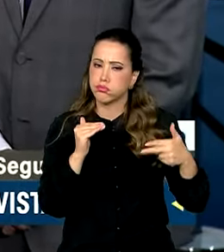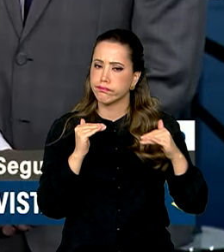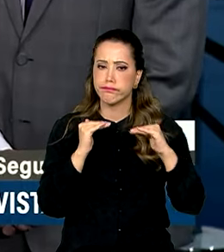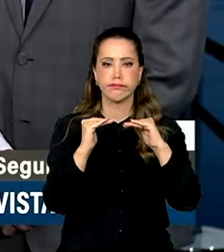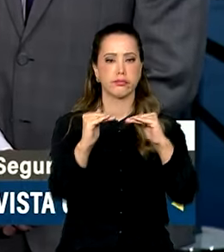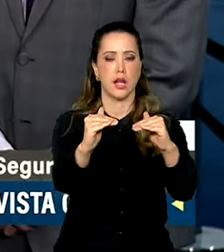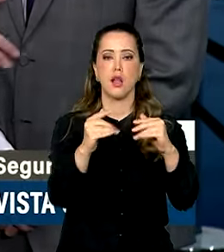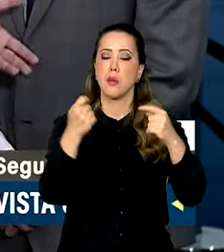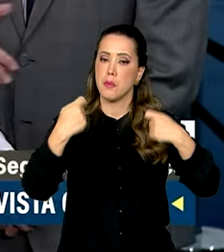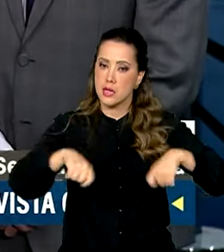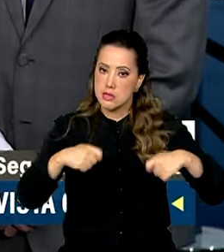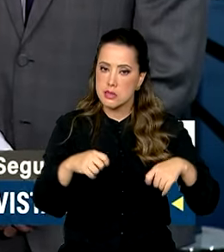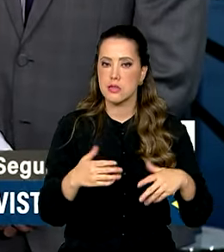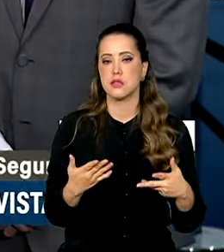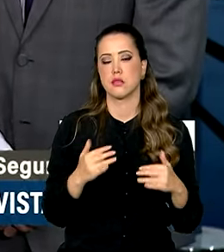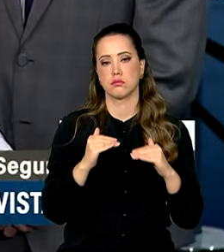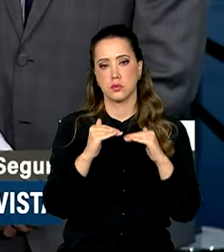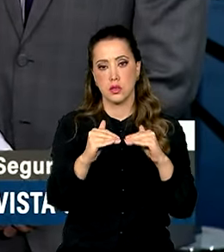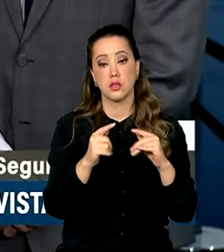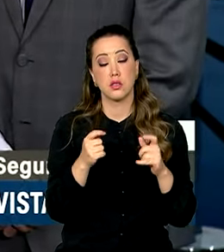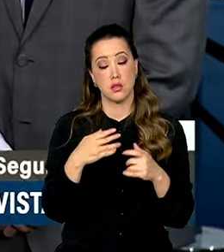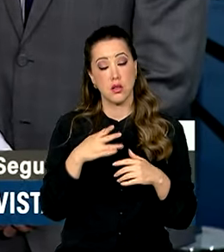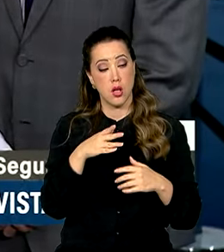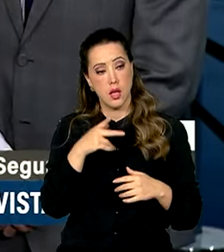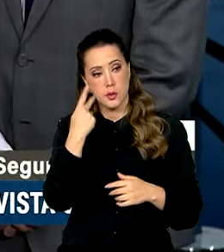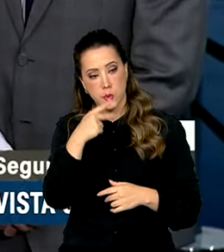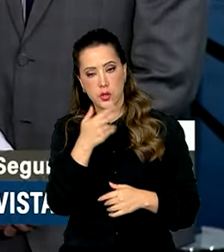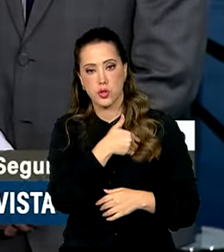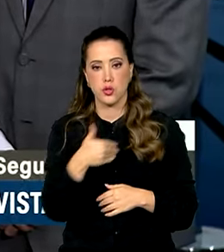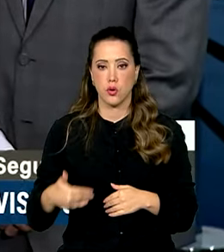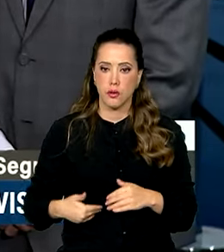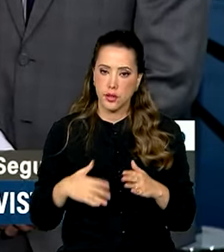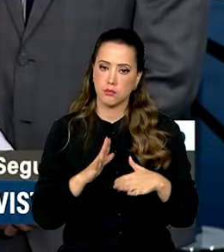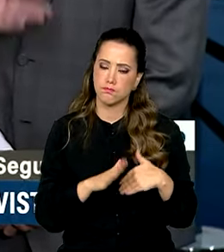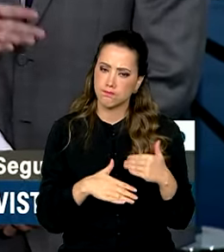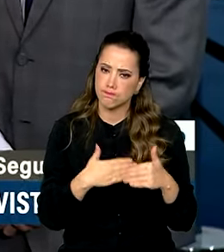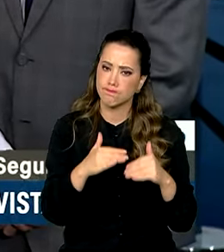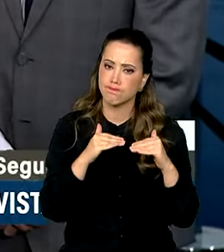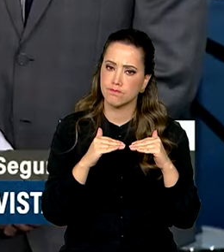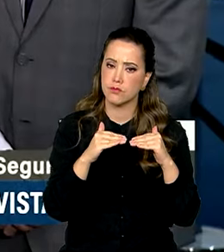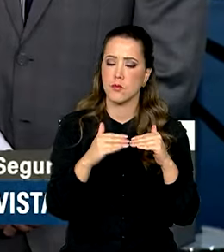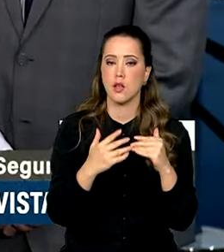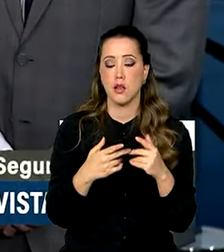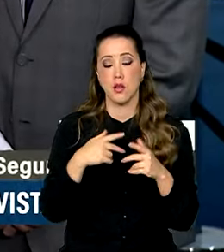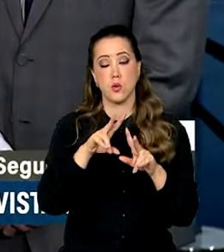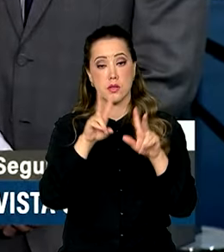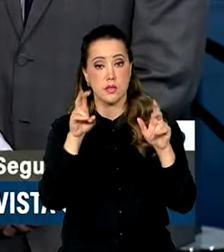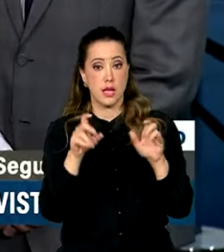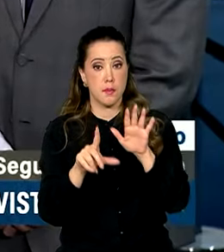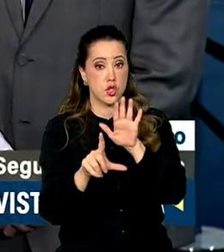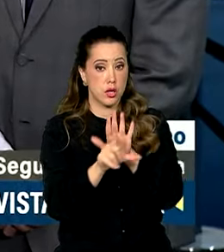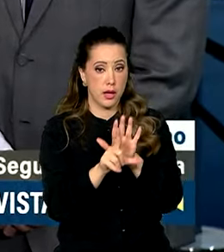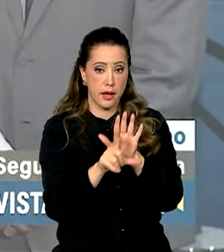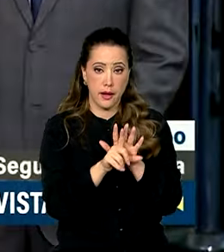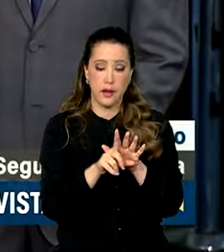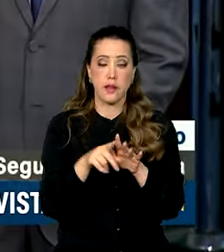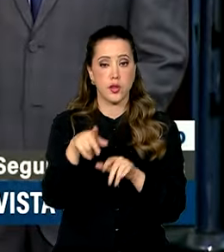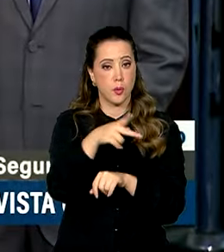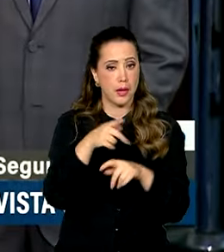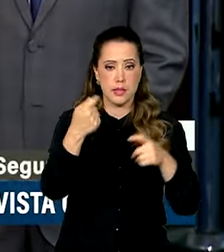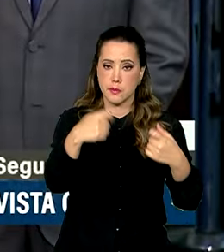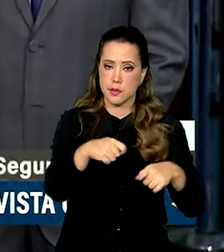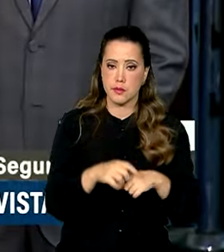o andamento das políticas públicas, das medidas legislativas que o país precisa.